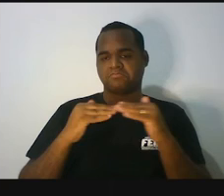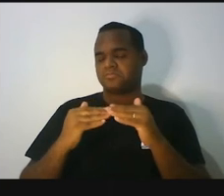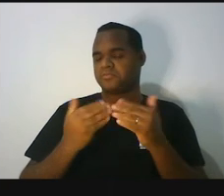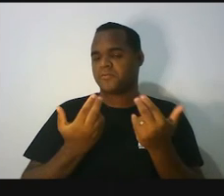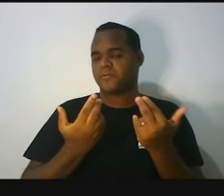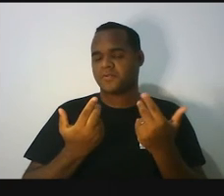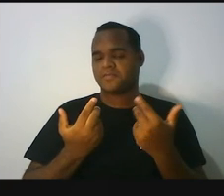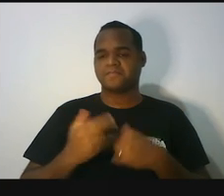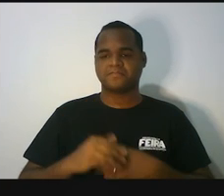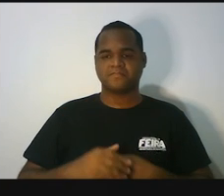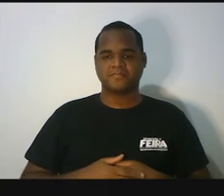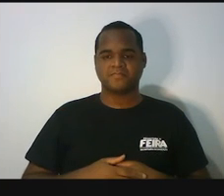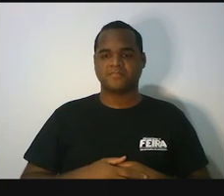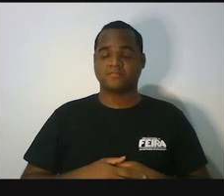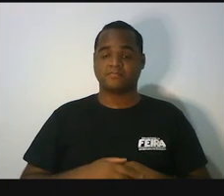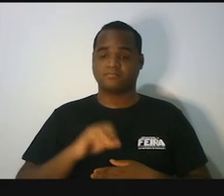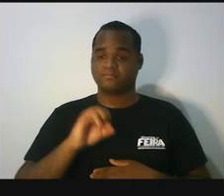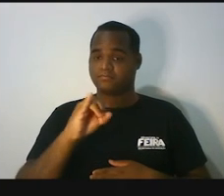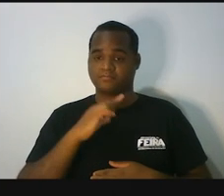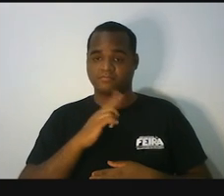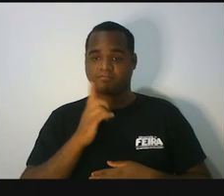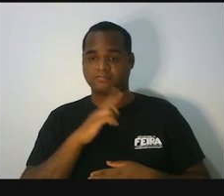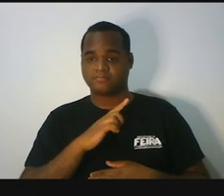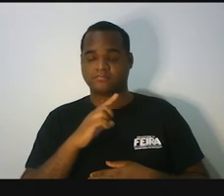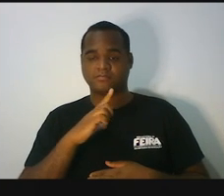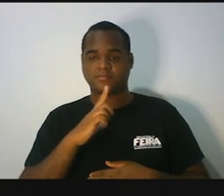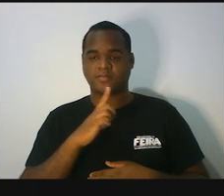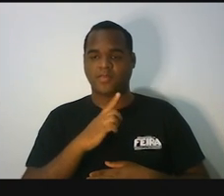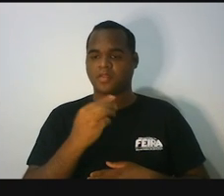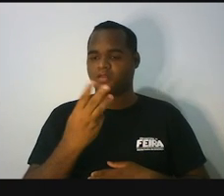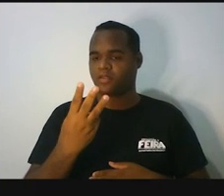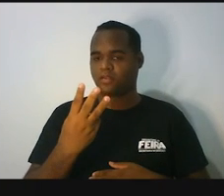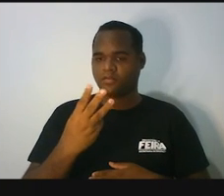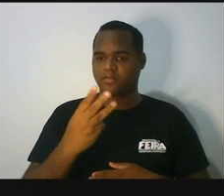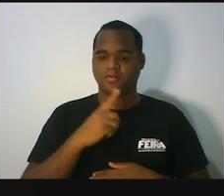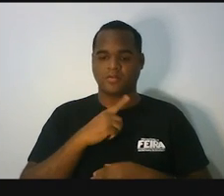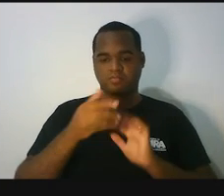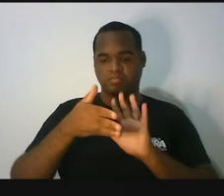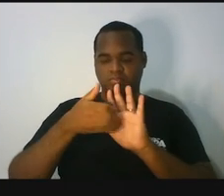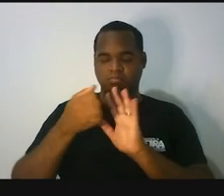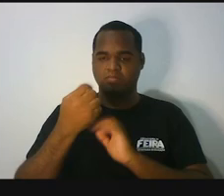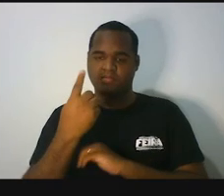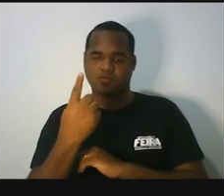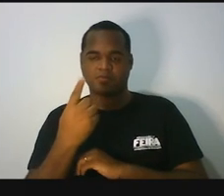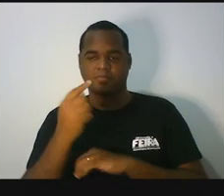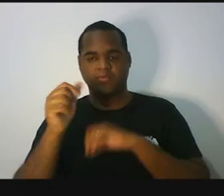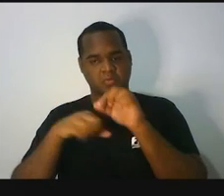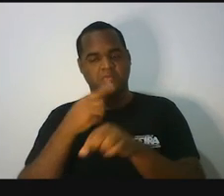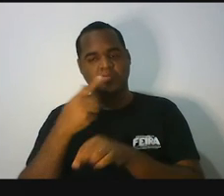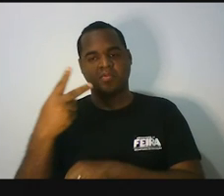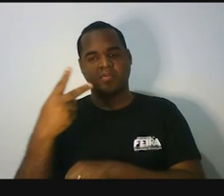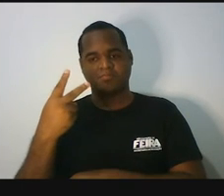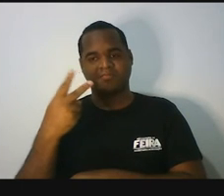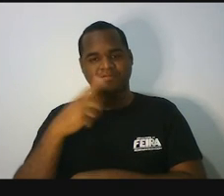então se desse lado que tem 3 caixinhas você tira uma vira 2 caixinhas